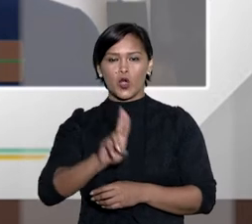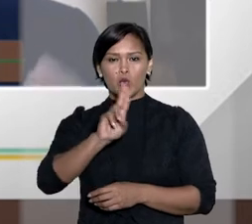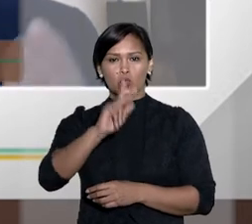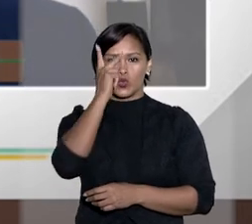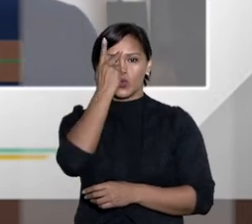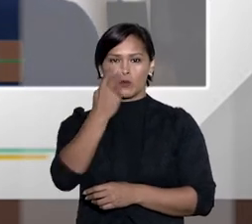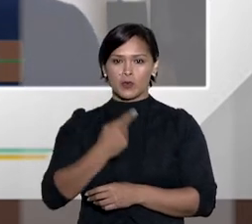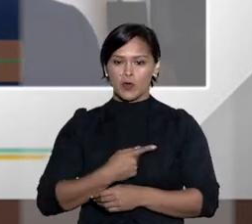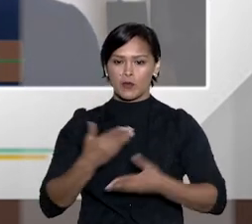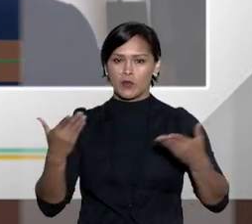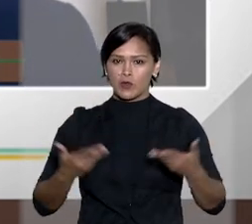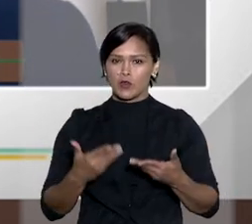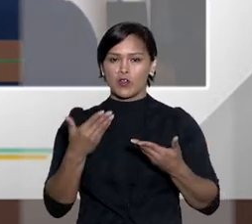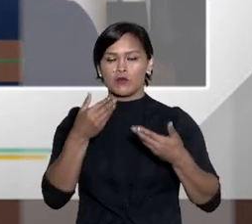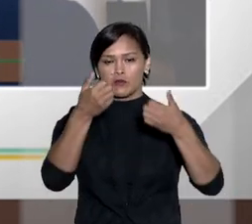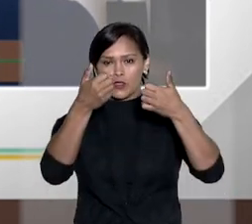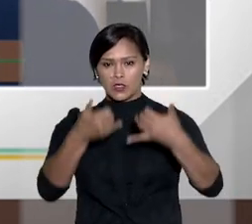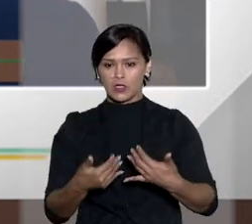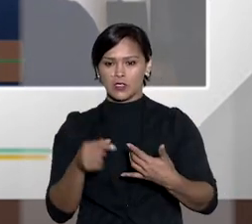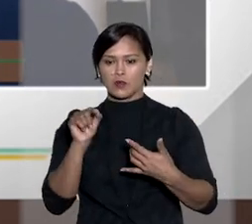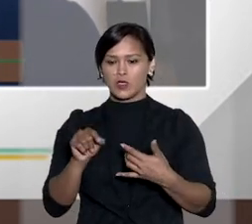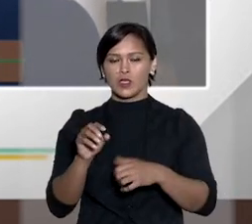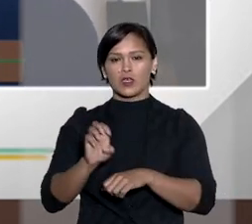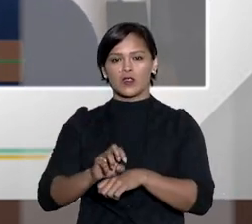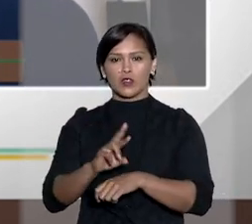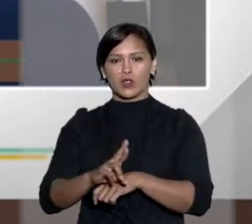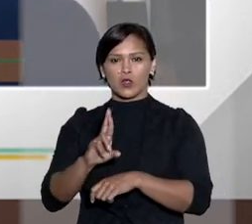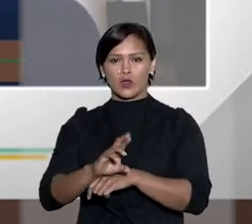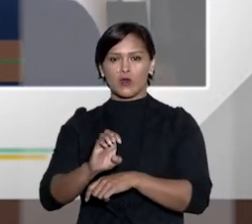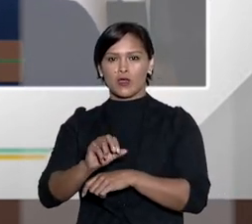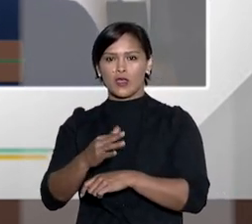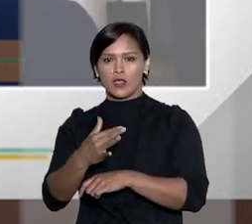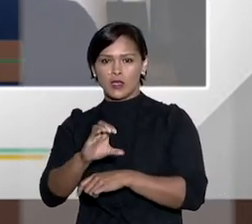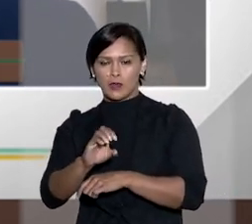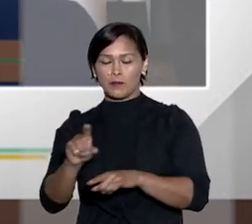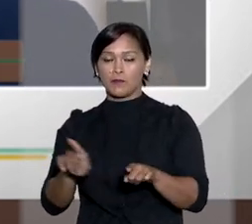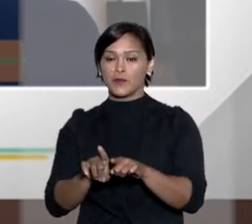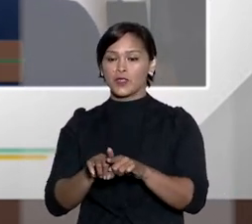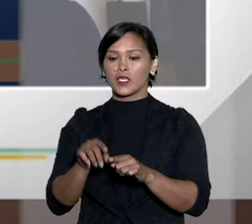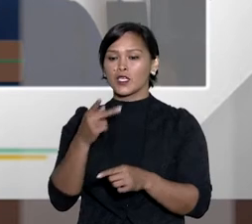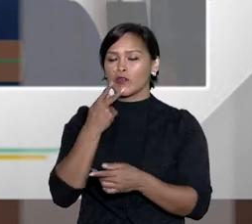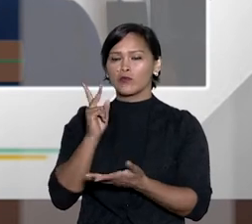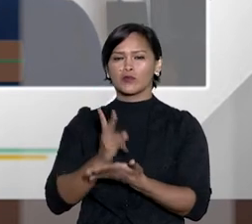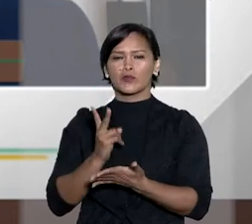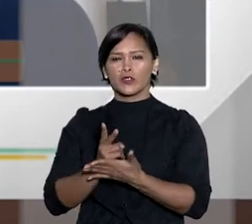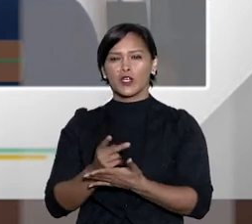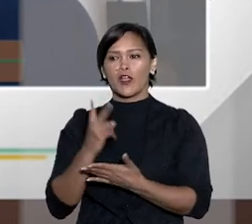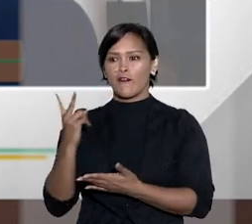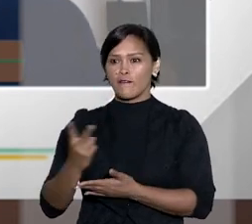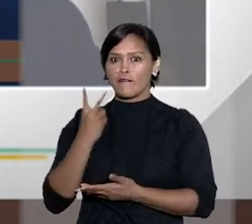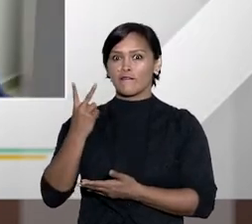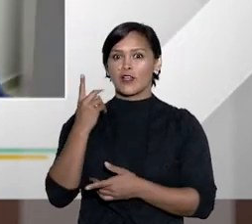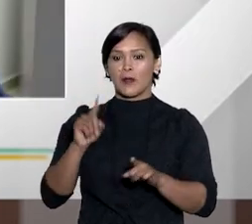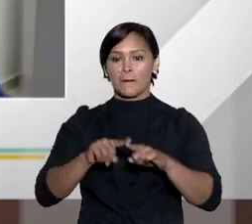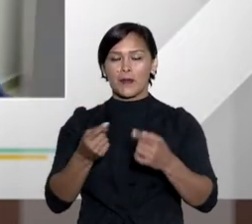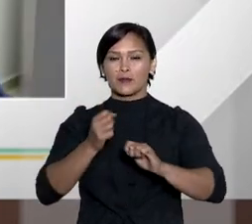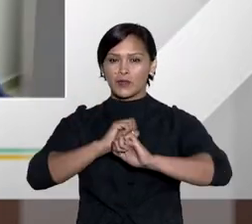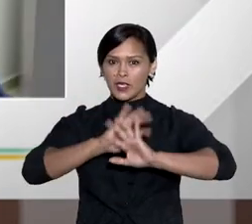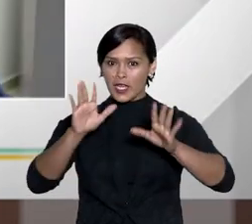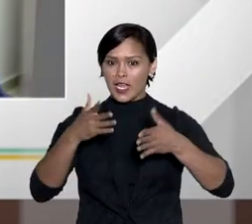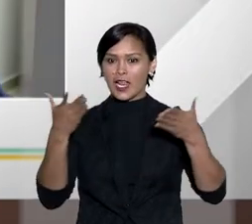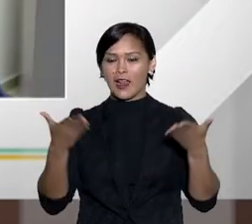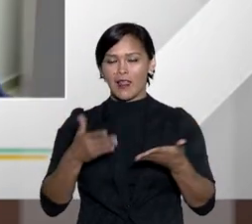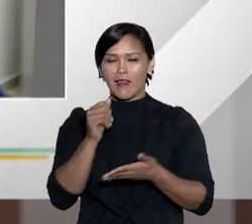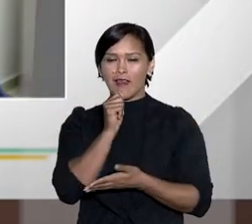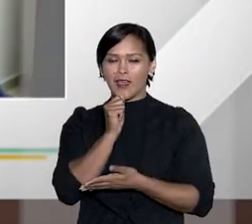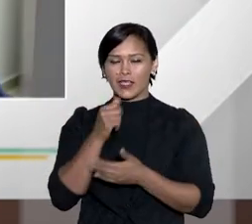quando se trata de ação de despejo para uso próprio como já referido pelo doutor Eric. Doutor